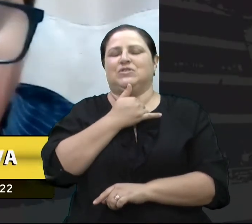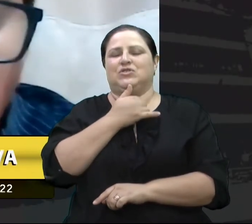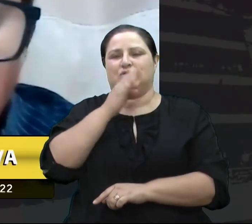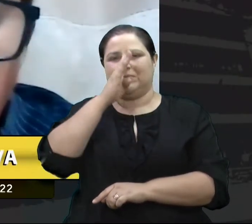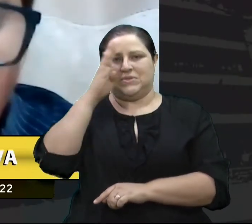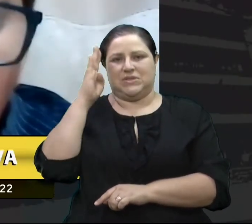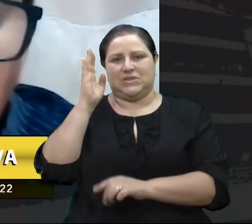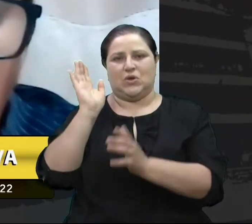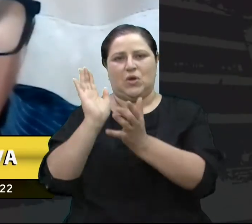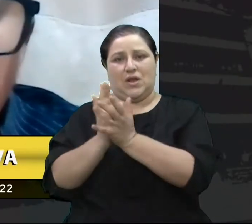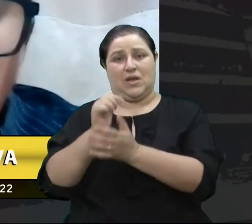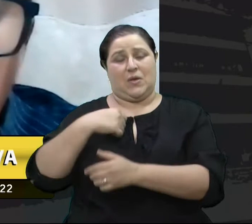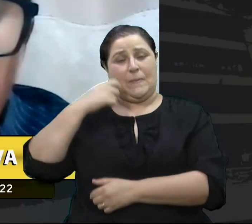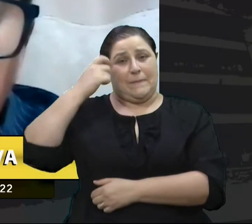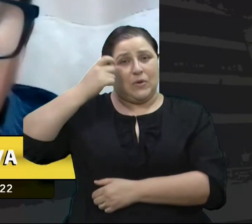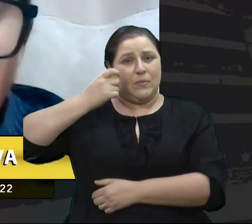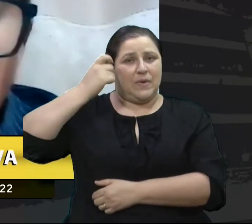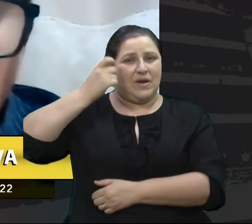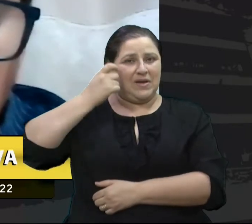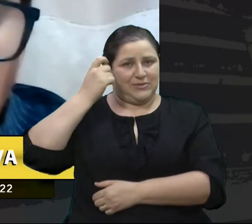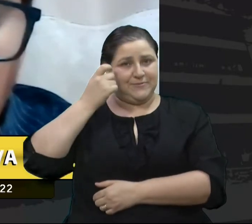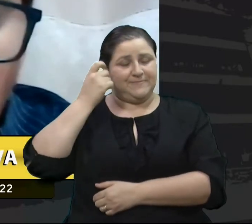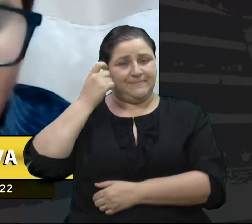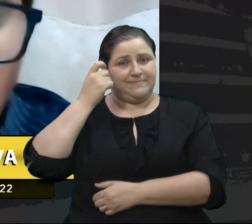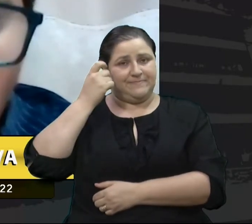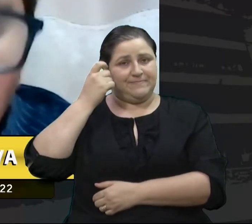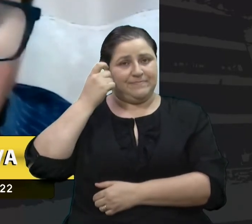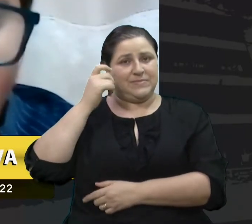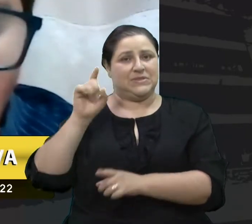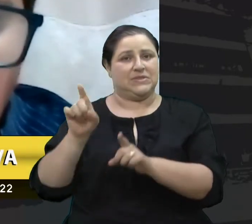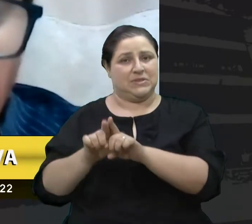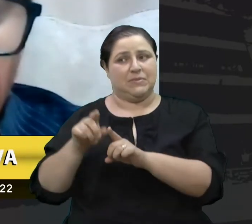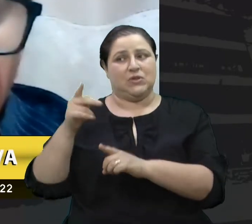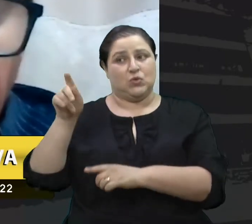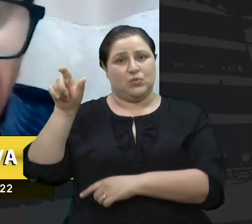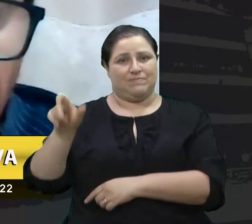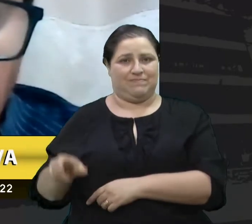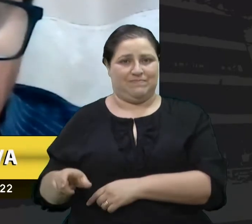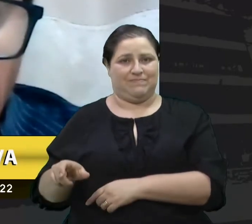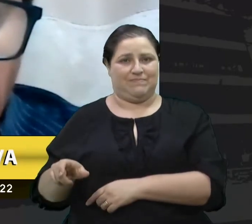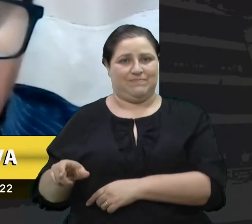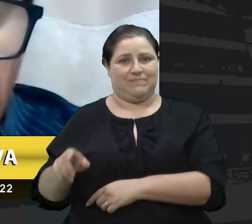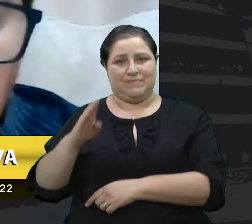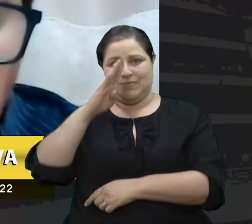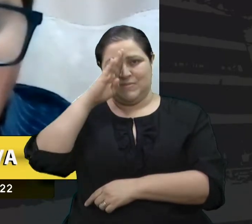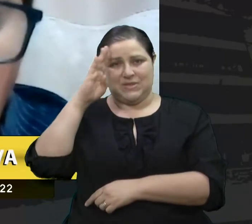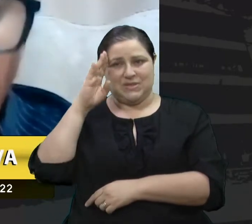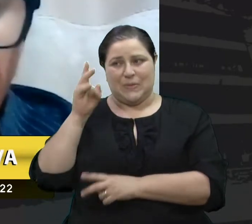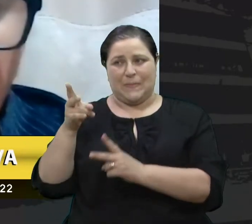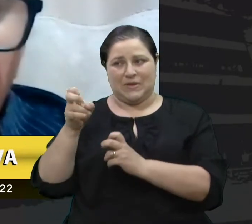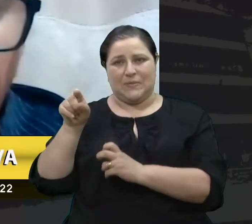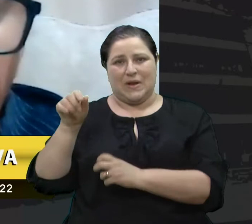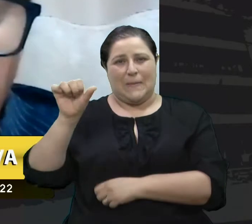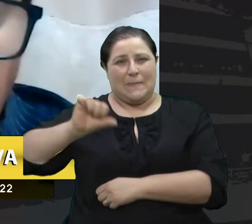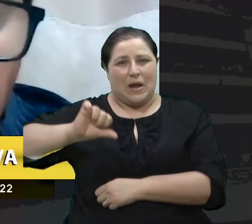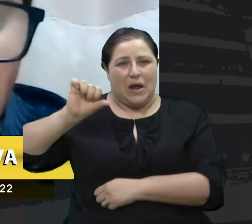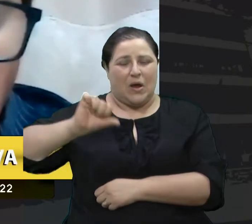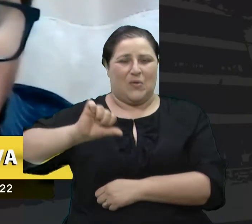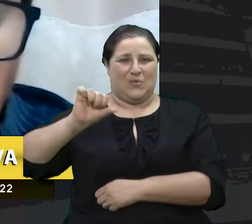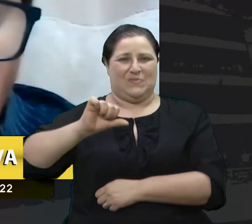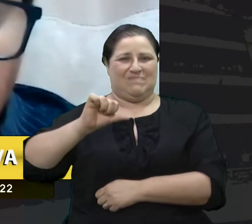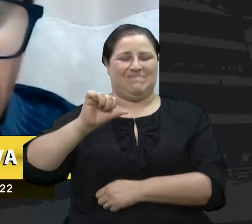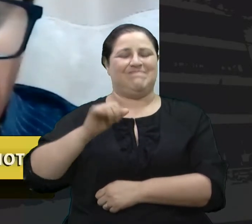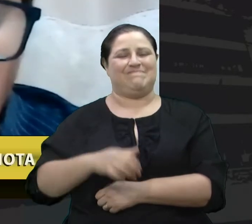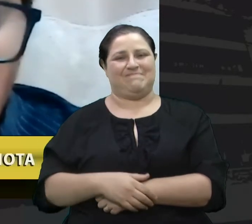Fiquei muito preocupado, inclusive com o próprio colega, porque vi que ele passou bastante mal. E